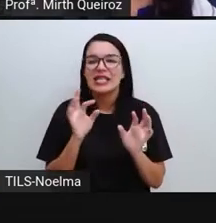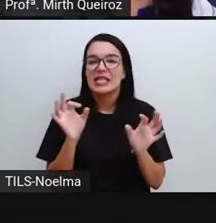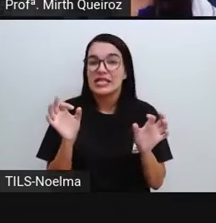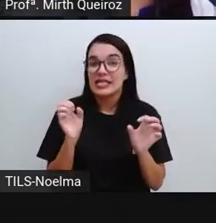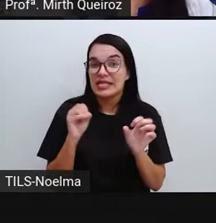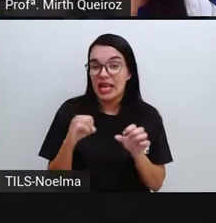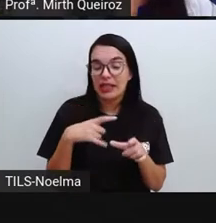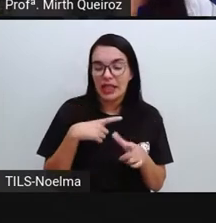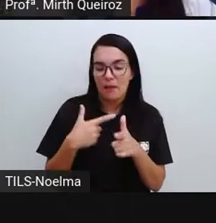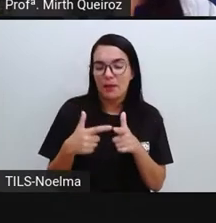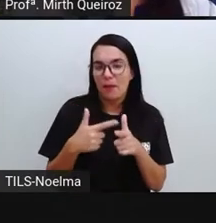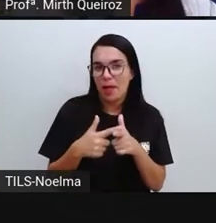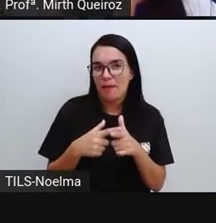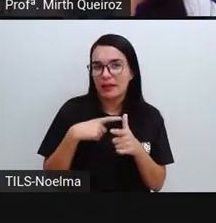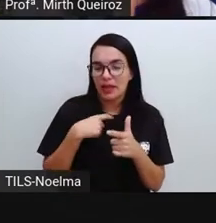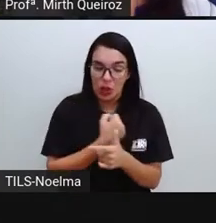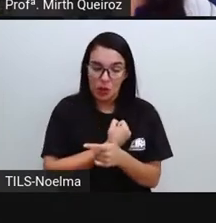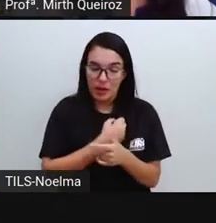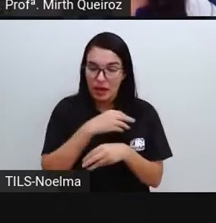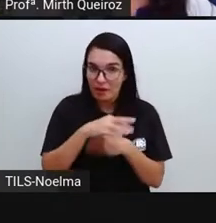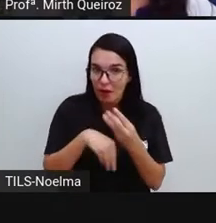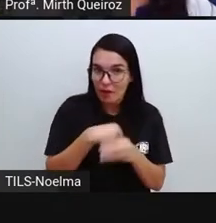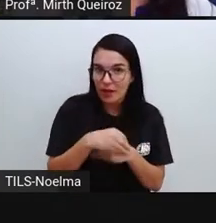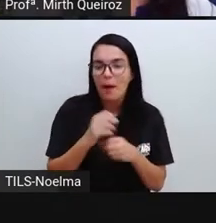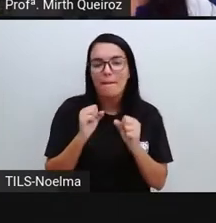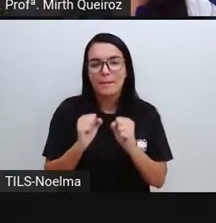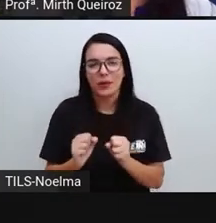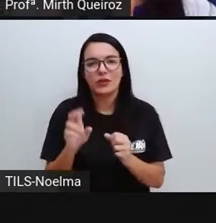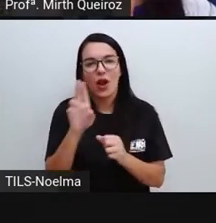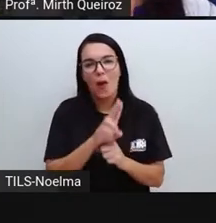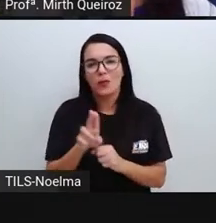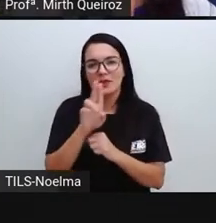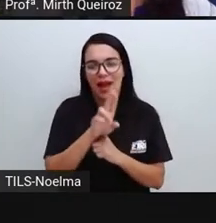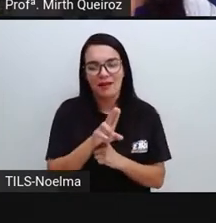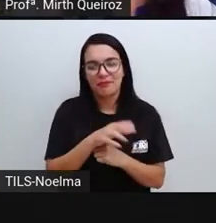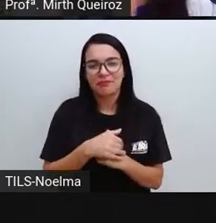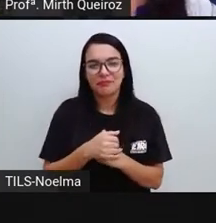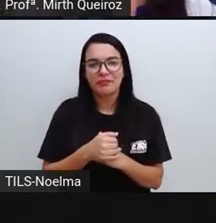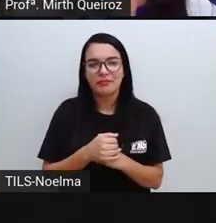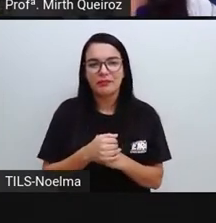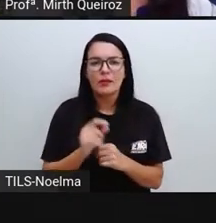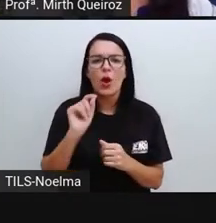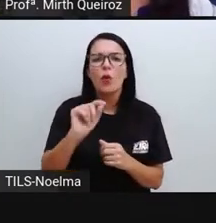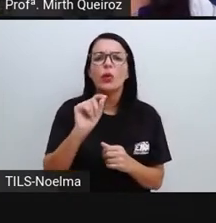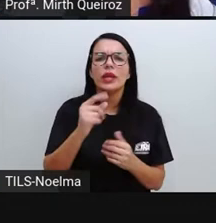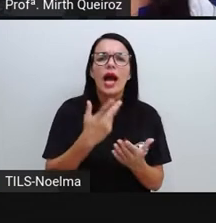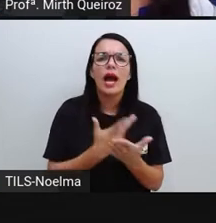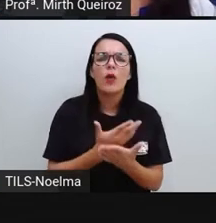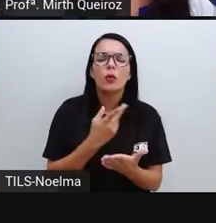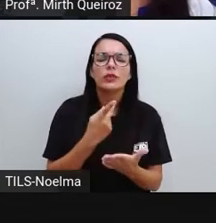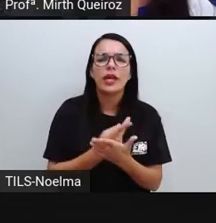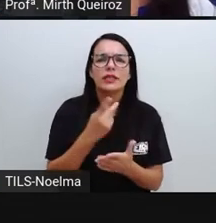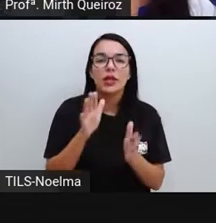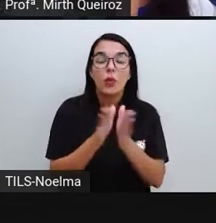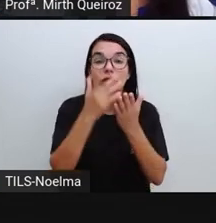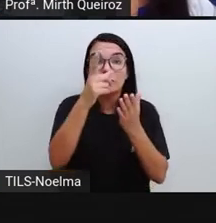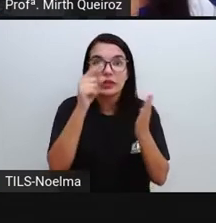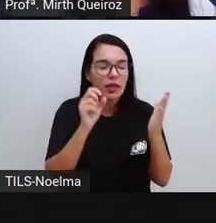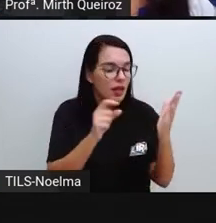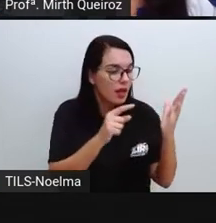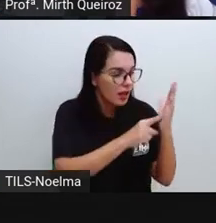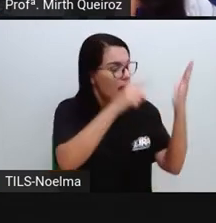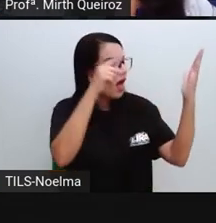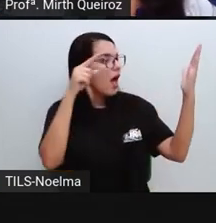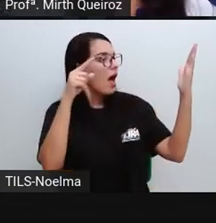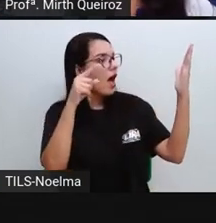números, né? E o que que acontece quando você liga a calculadora? Qual é o número que aparece quando você